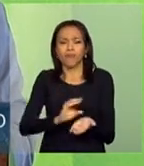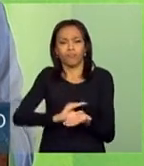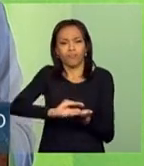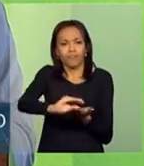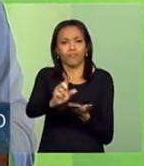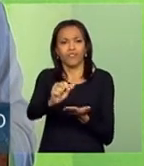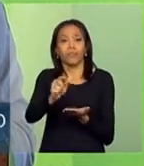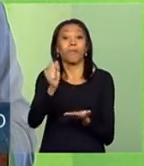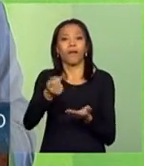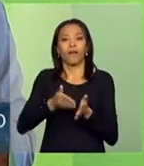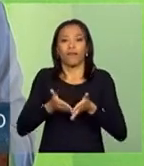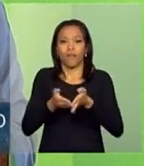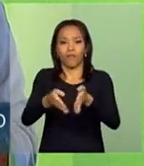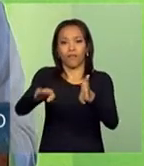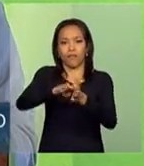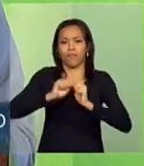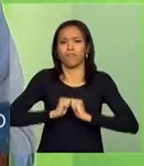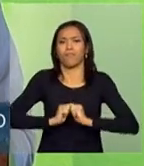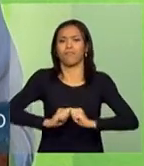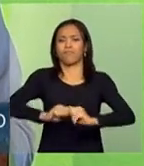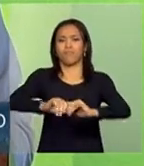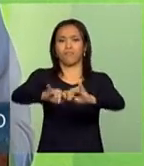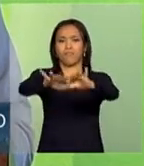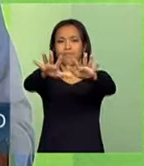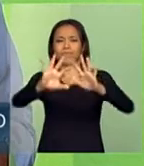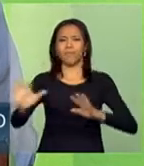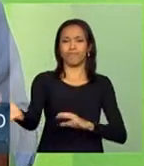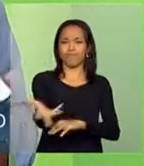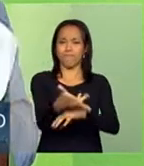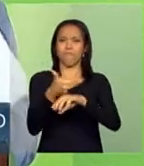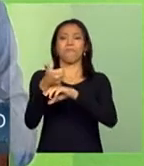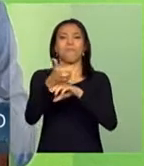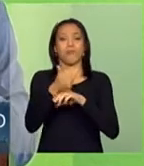para a sua expansão e aumento da eficiência.